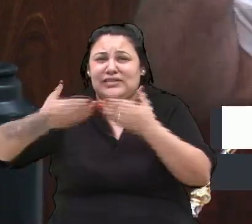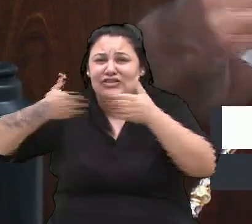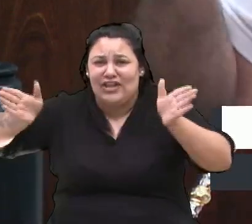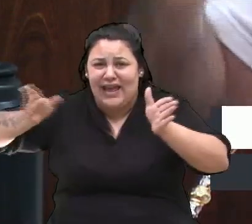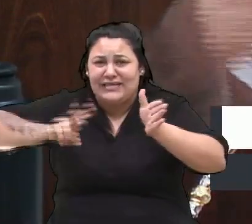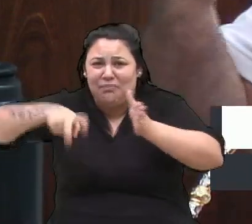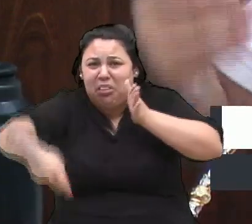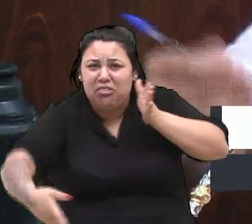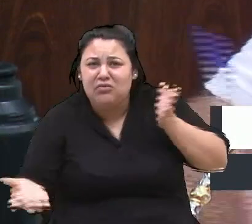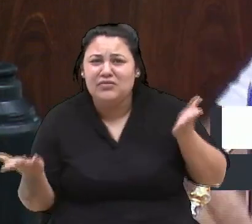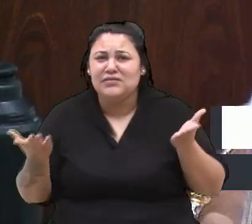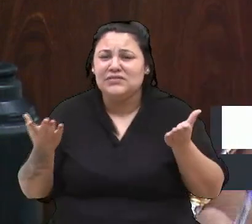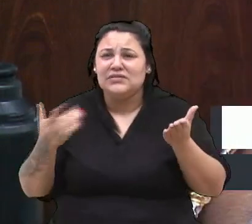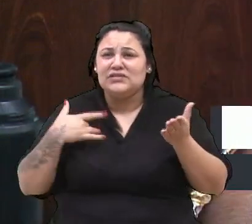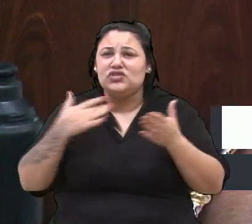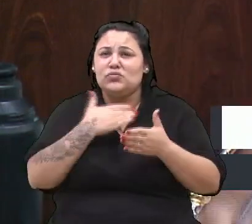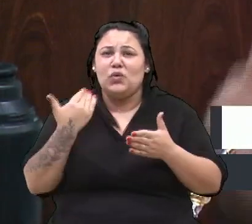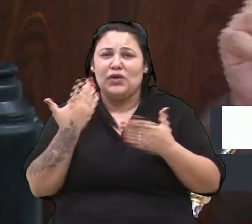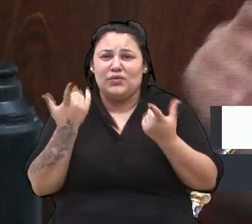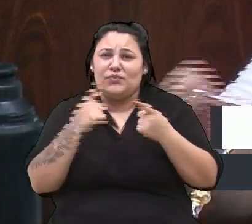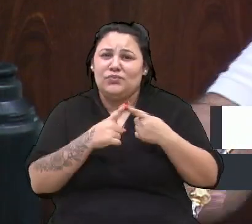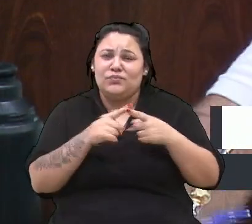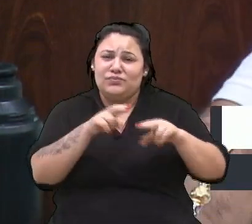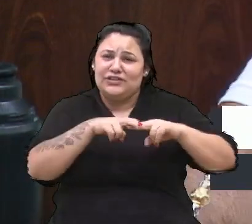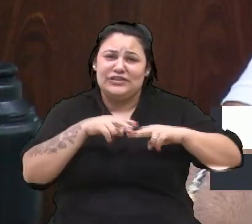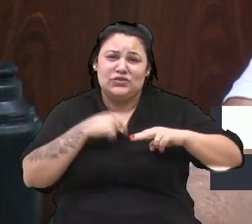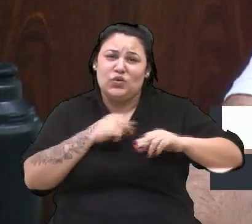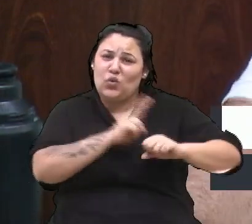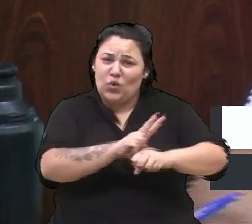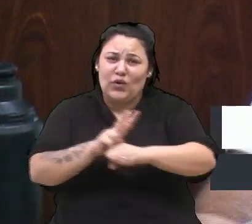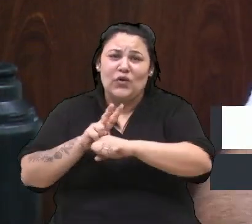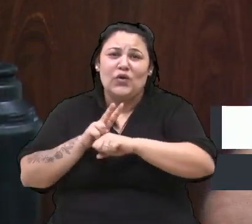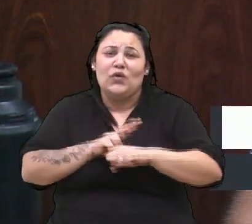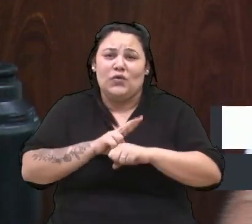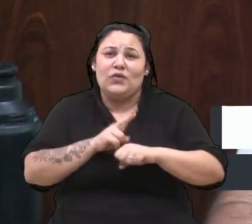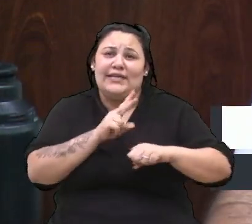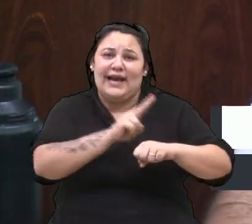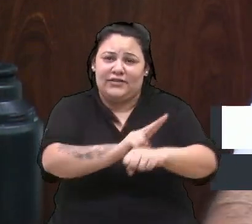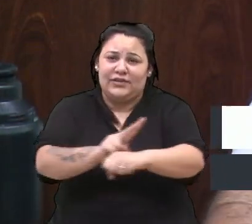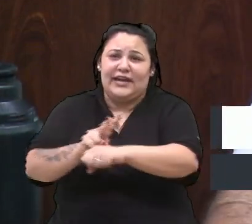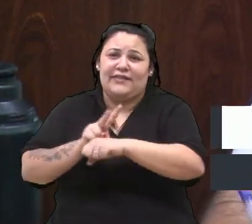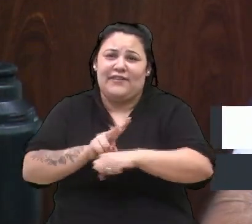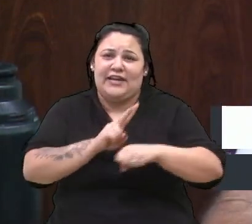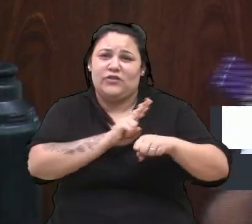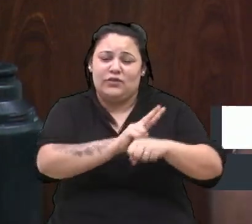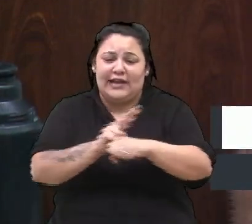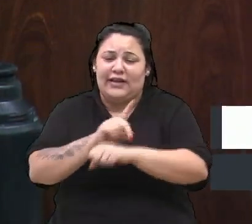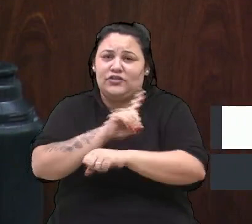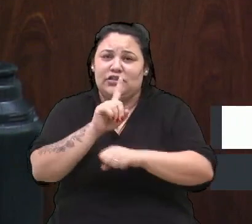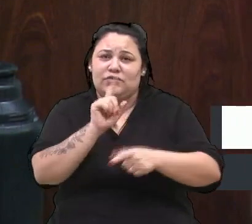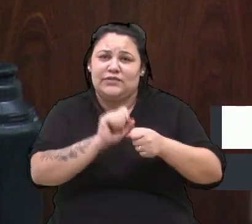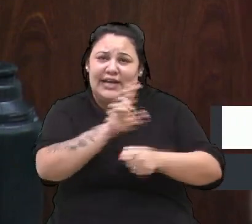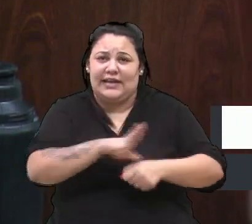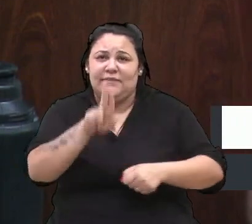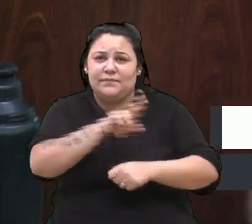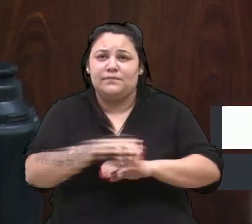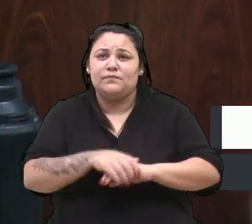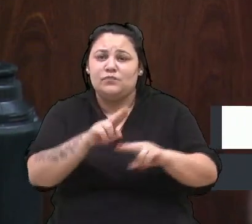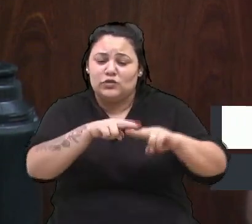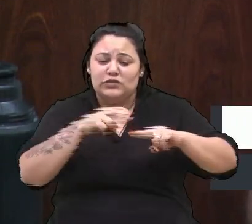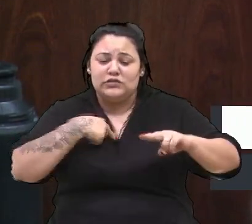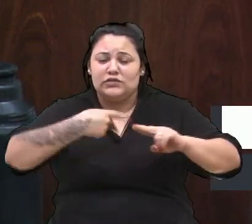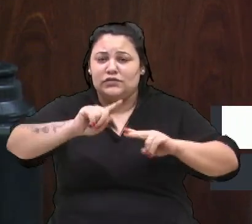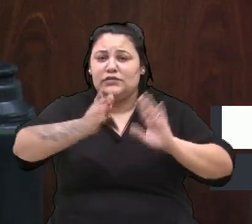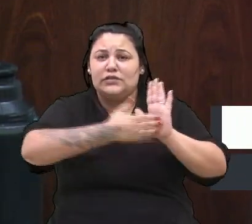Por isso da vênia de não soltar fogos. Mas só a respeito da sua... Eu tenho a mesma preocupação. Fiquei pensando em tantas leis. Eu propus,